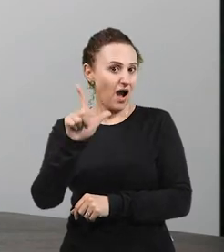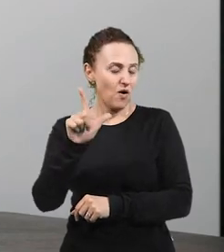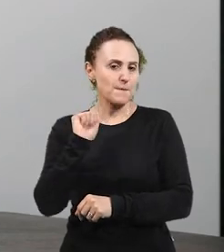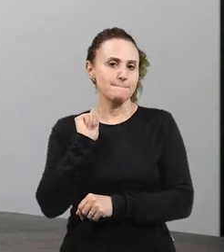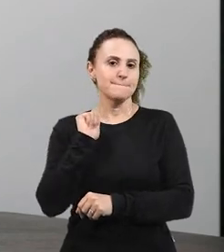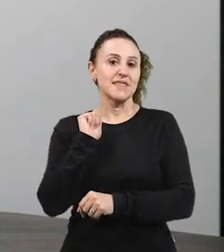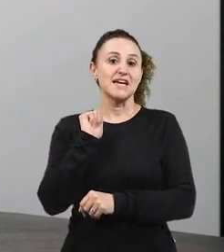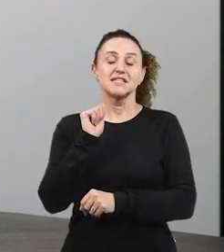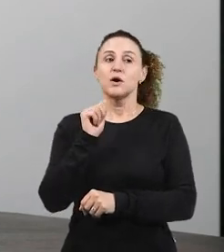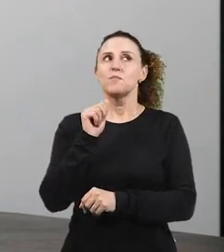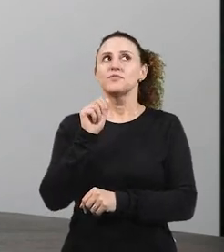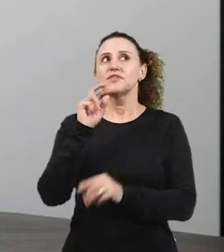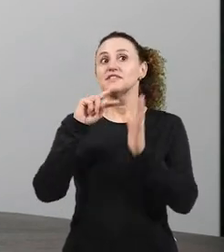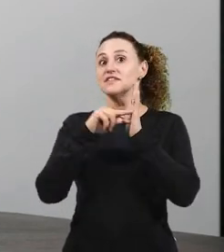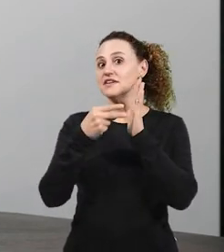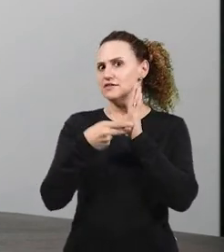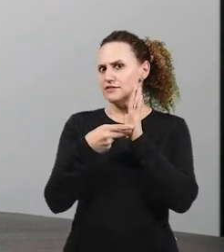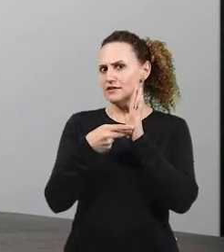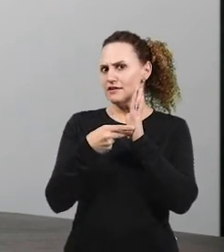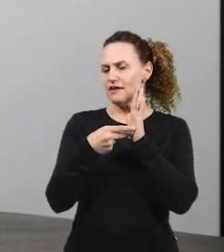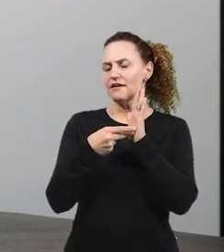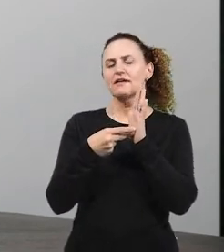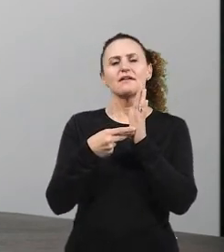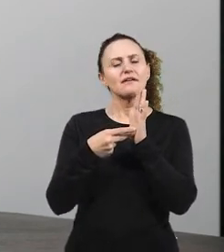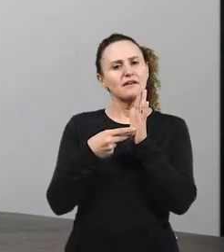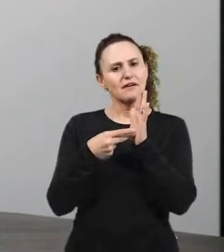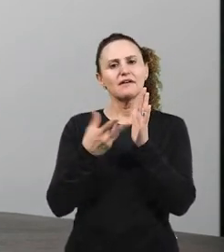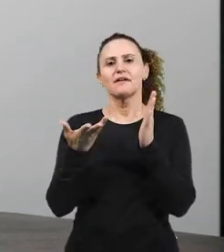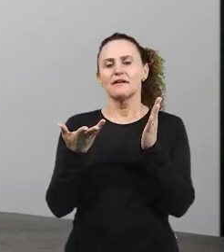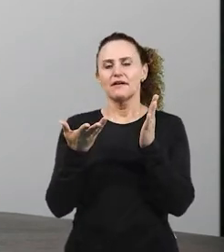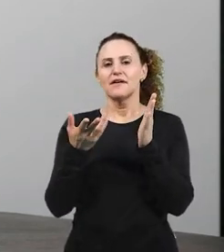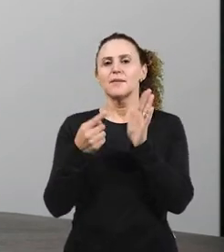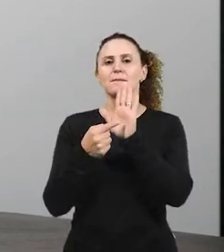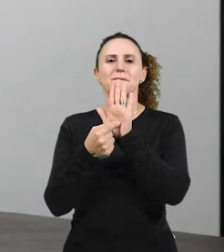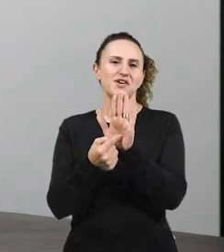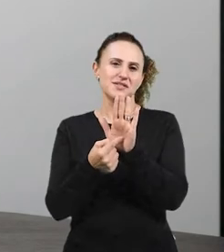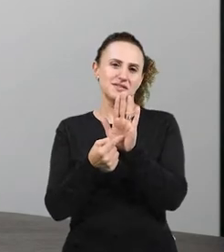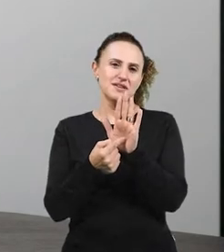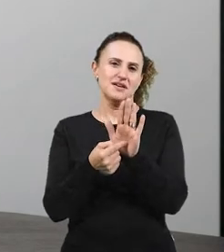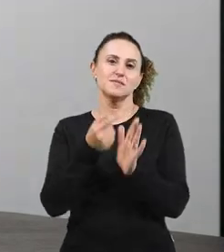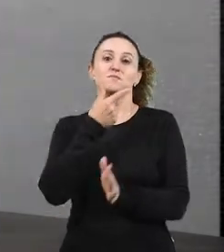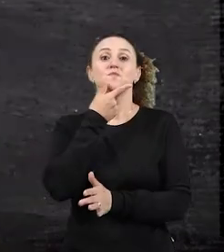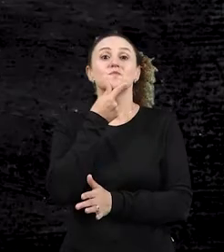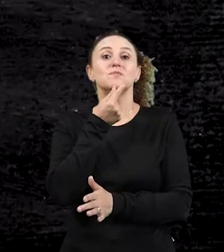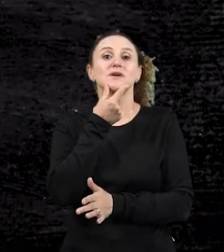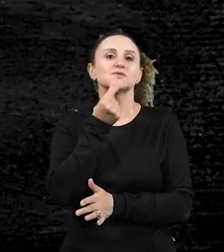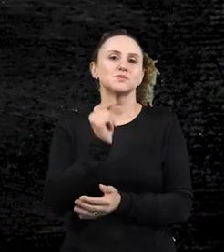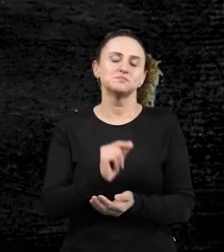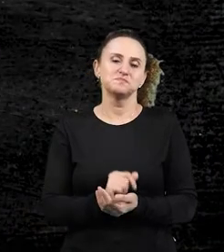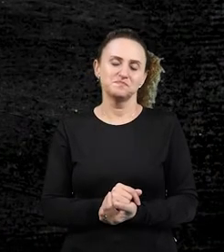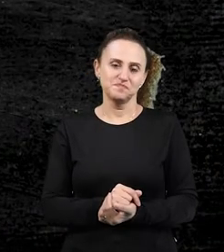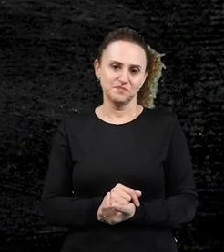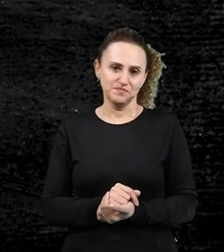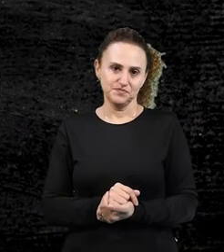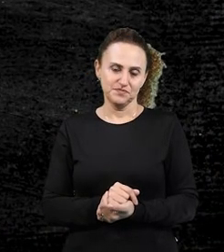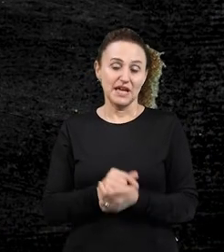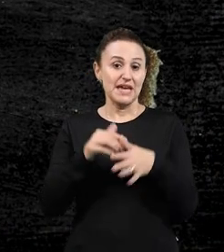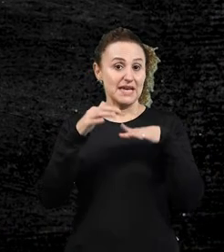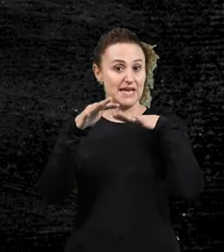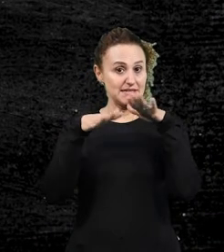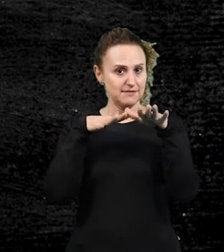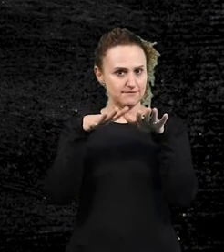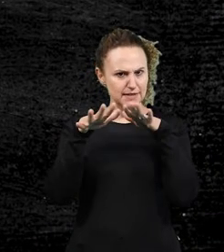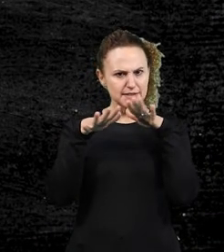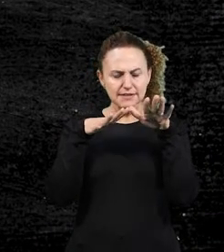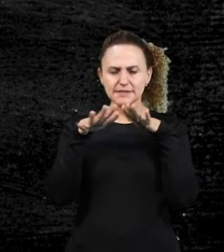essa ausência ela é significativa, está indicando que é o masculino. E a flexão